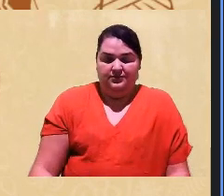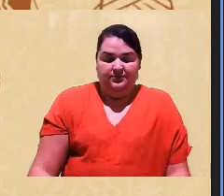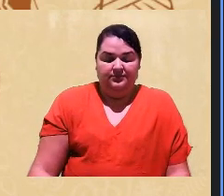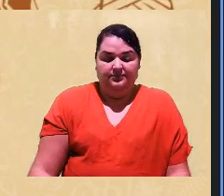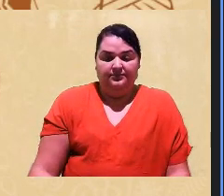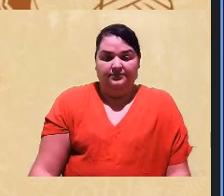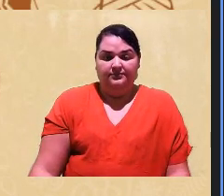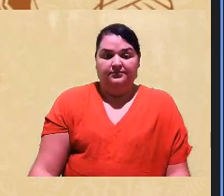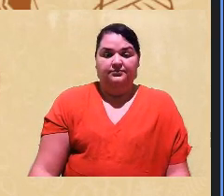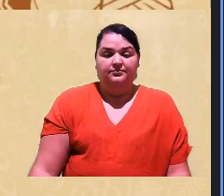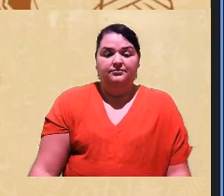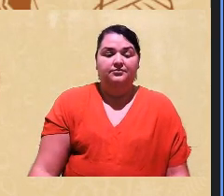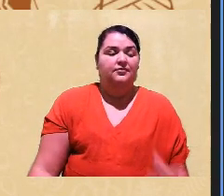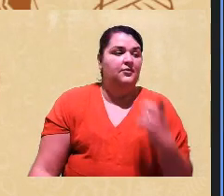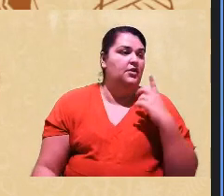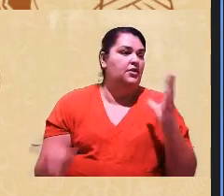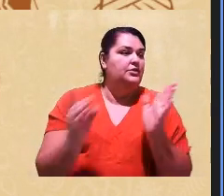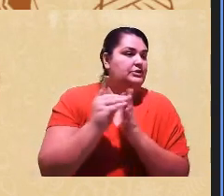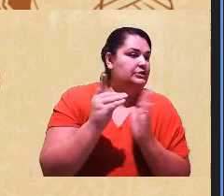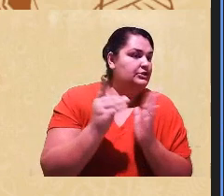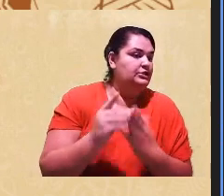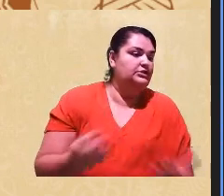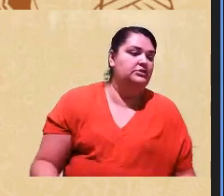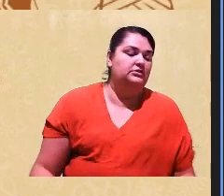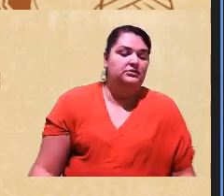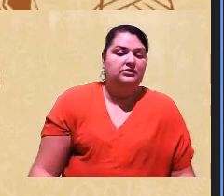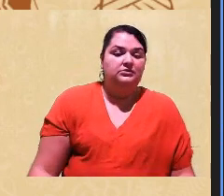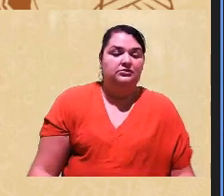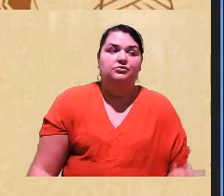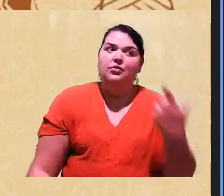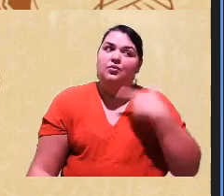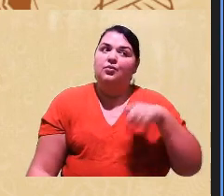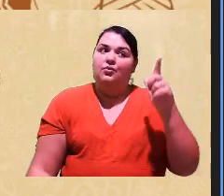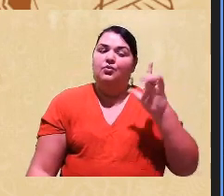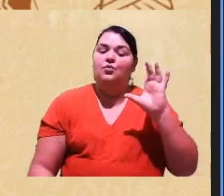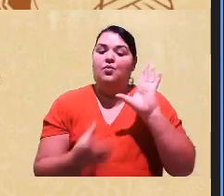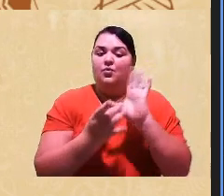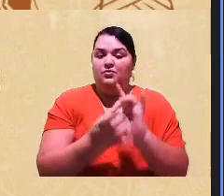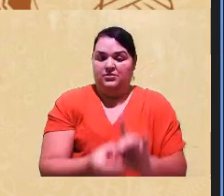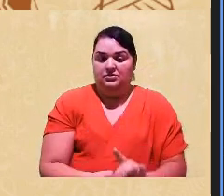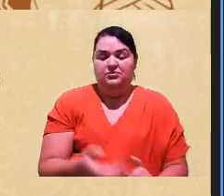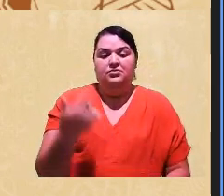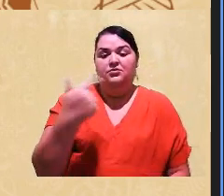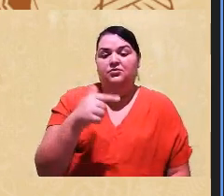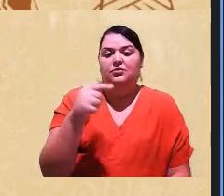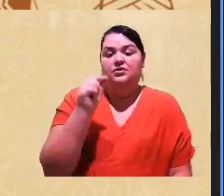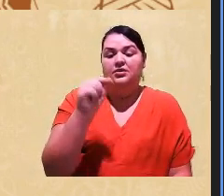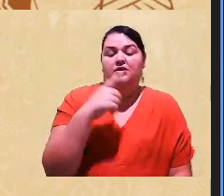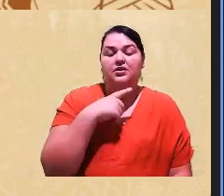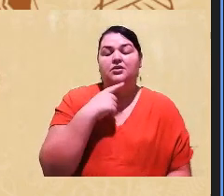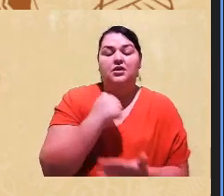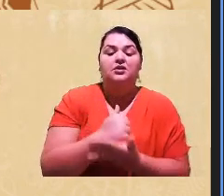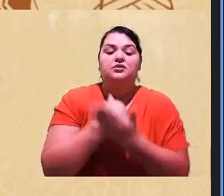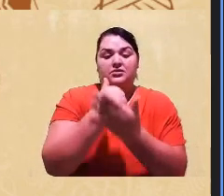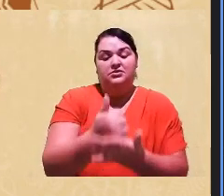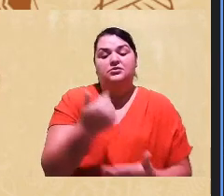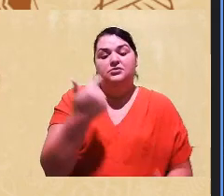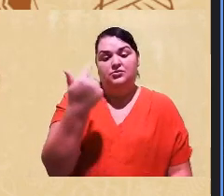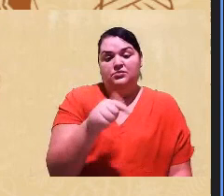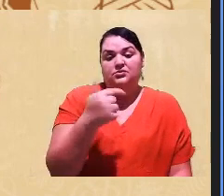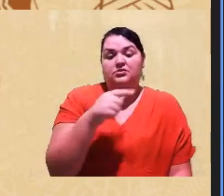ter indígenas em outros contextos que não vão ter assistência desses